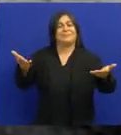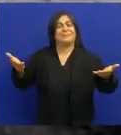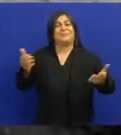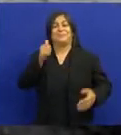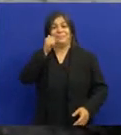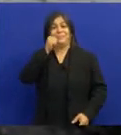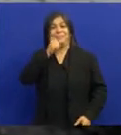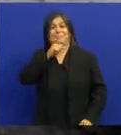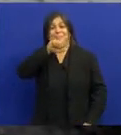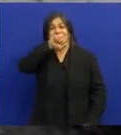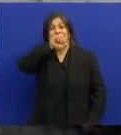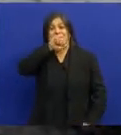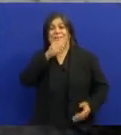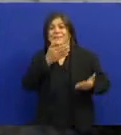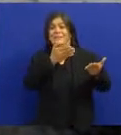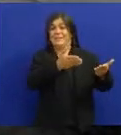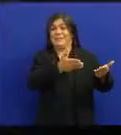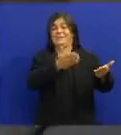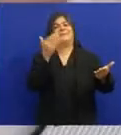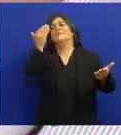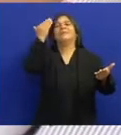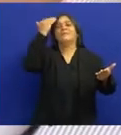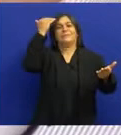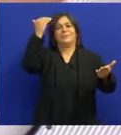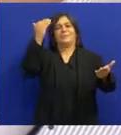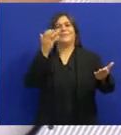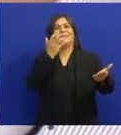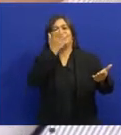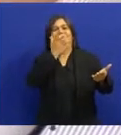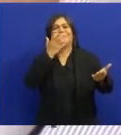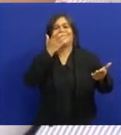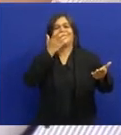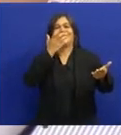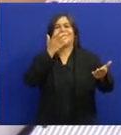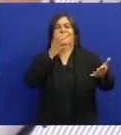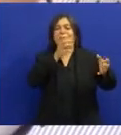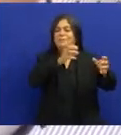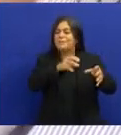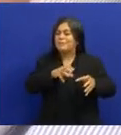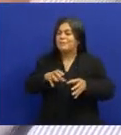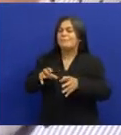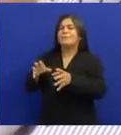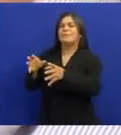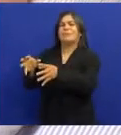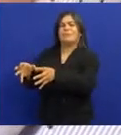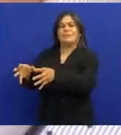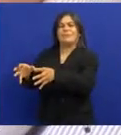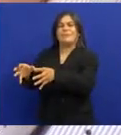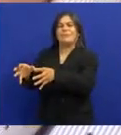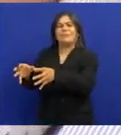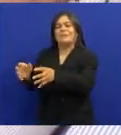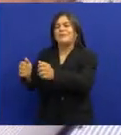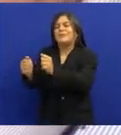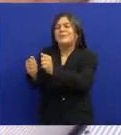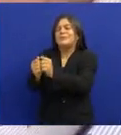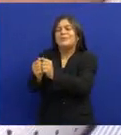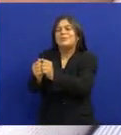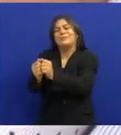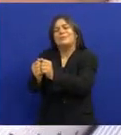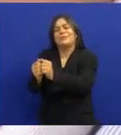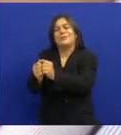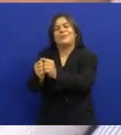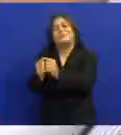Dona Flora Mourão, artista do lugar Recolhera-se a sua tapera Esgueirando-se como felina